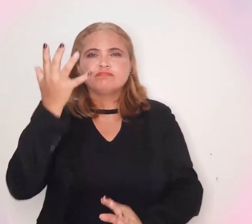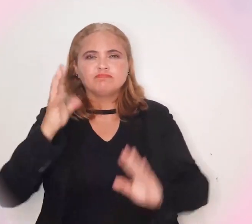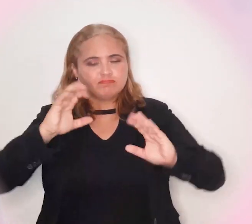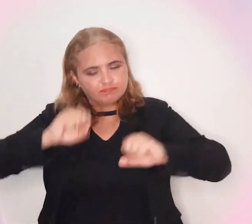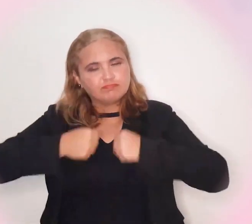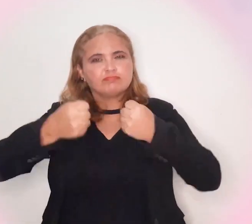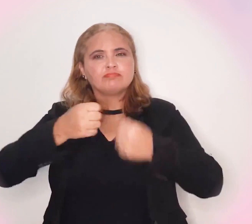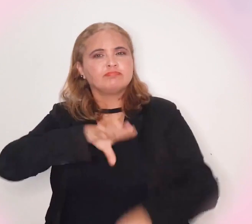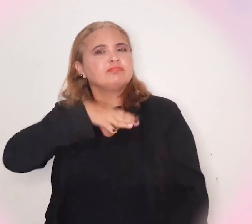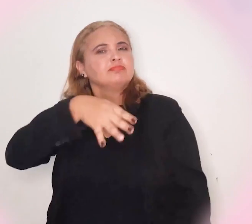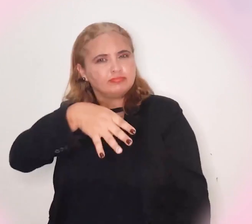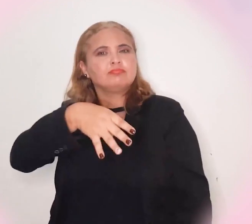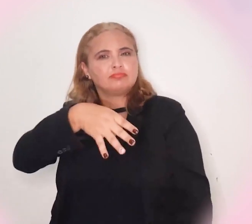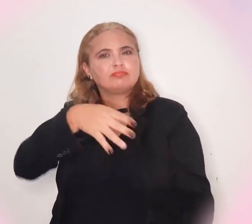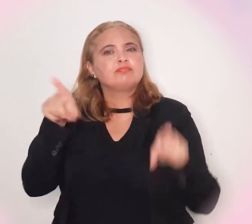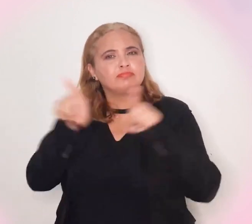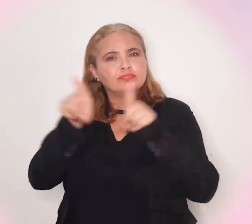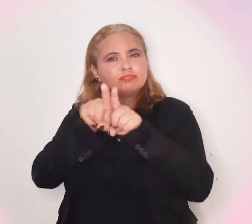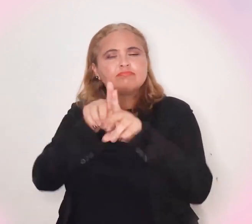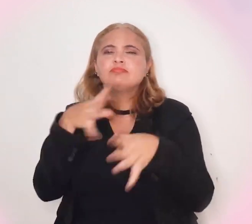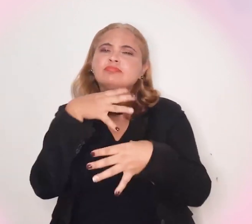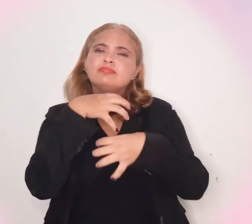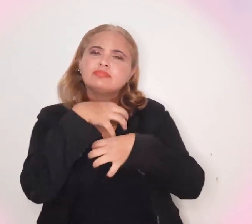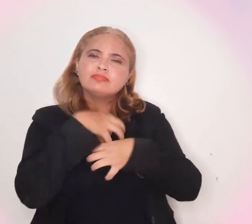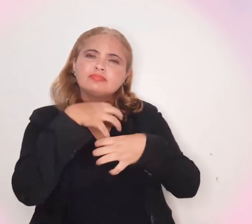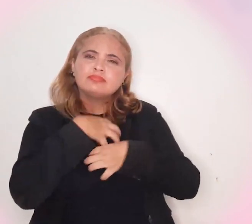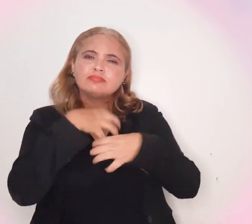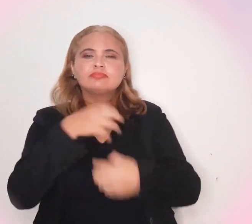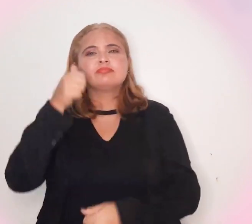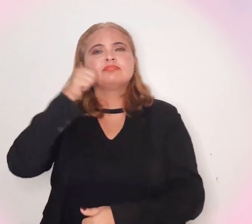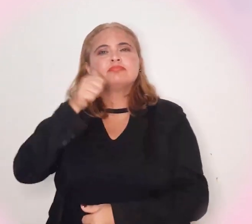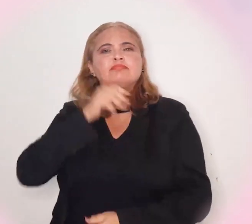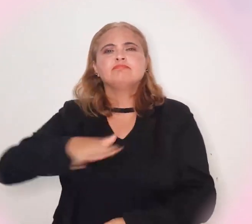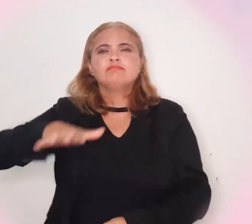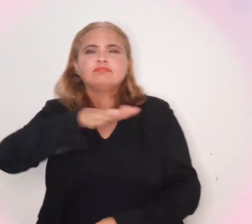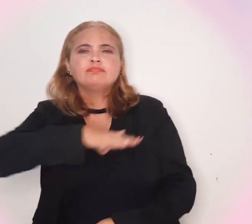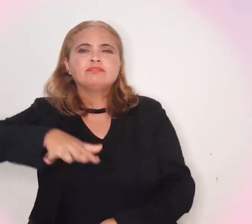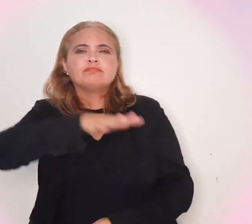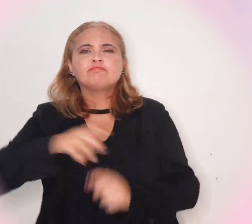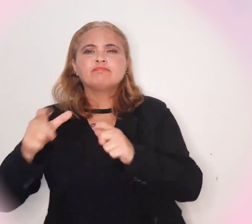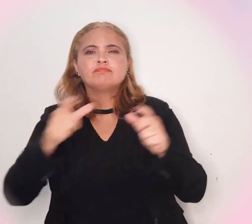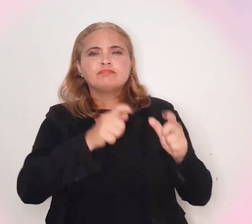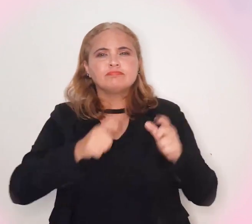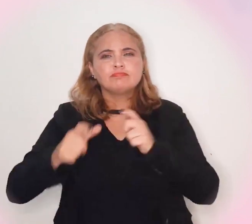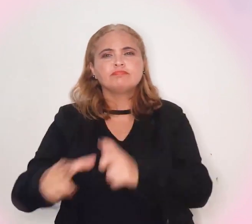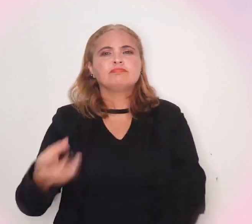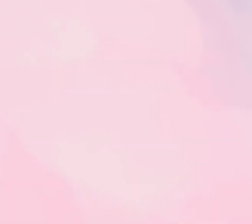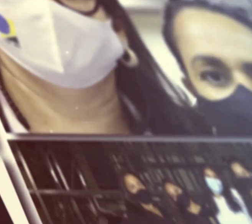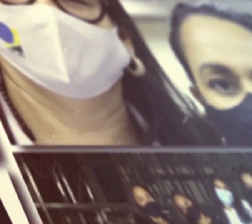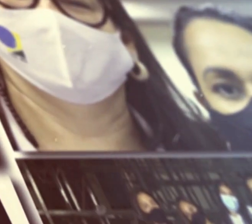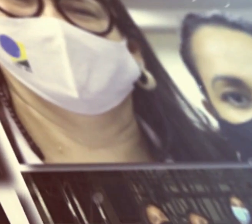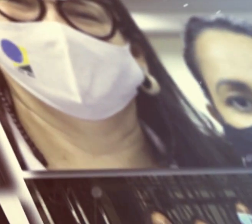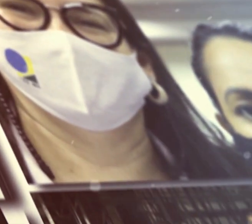força, coragem e, ao mesmo tempo, sensibilidade das mulheres nos mais variados espaços da vida